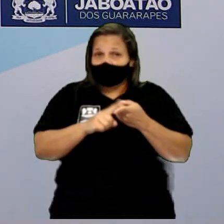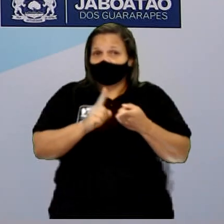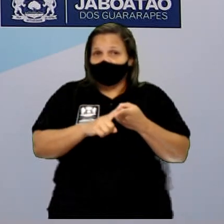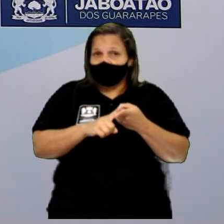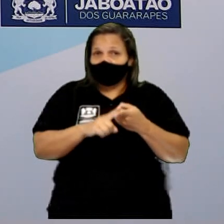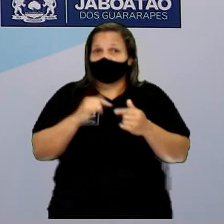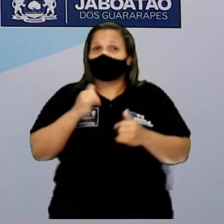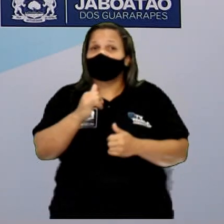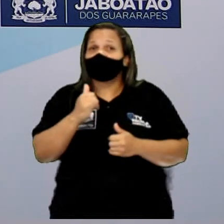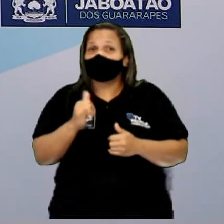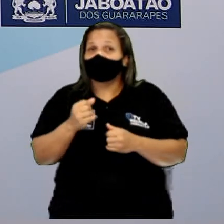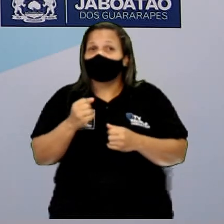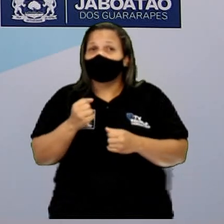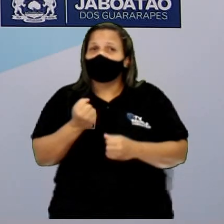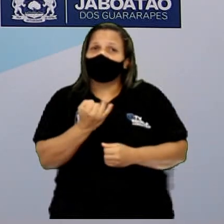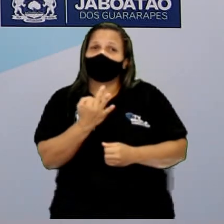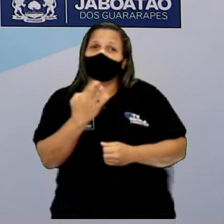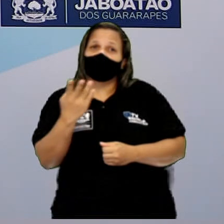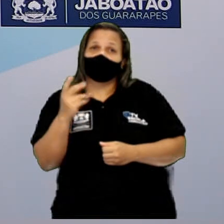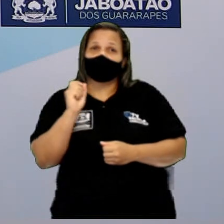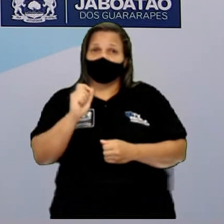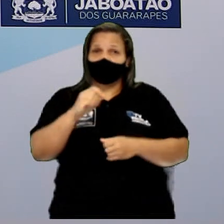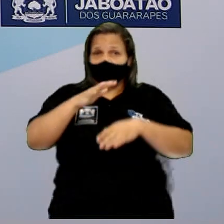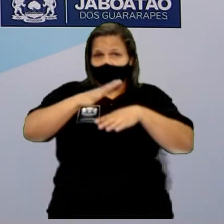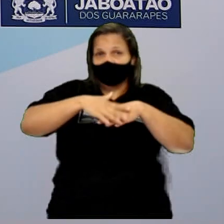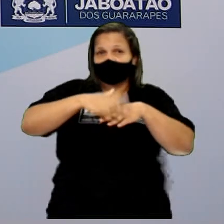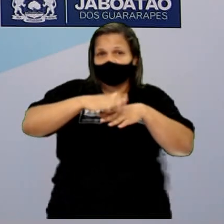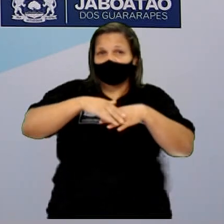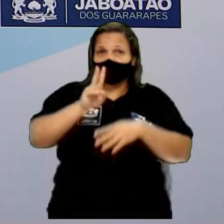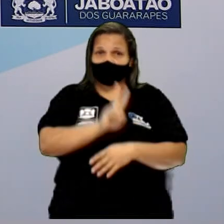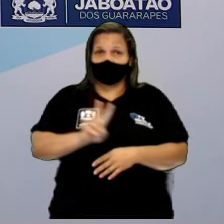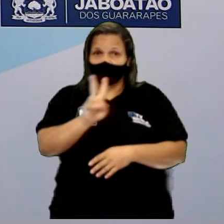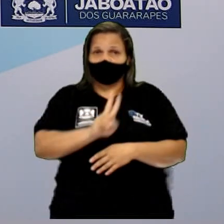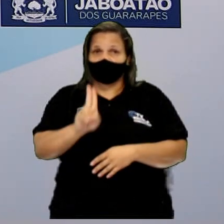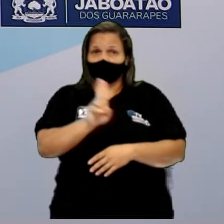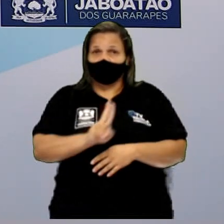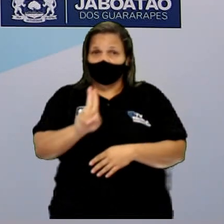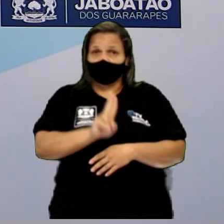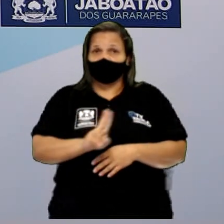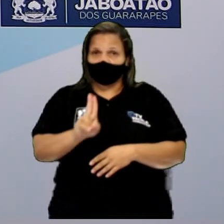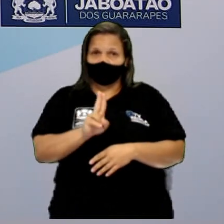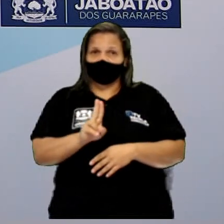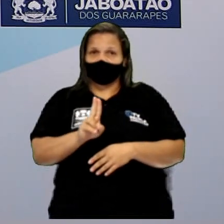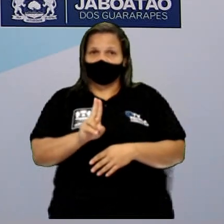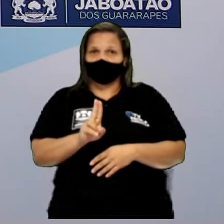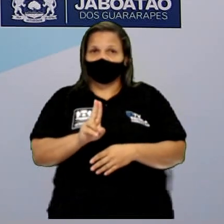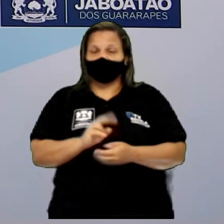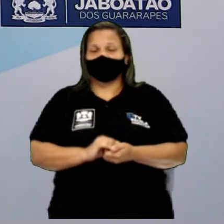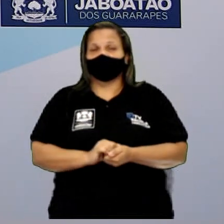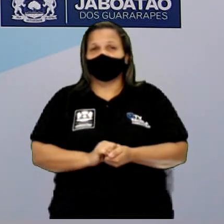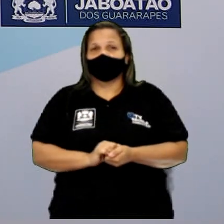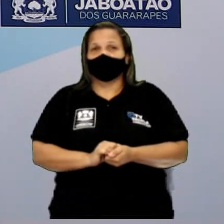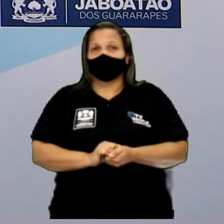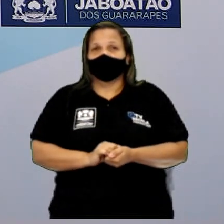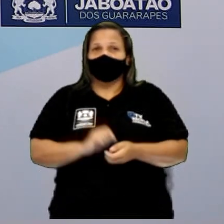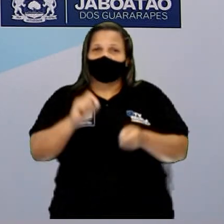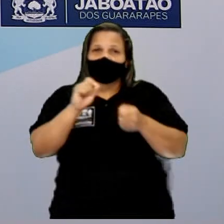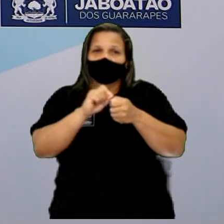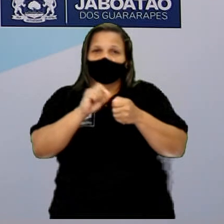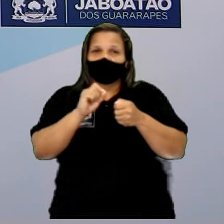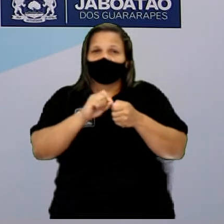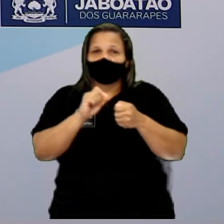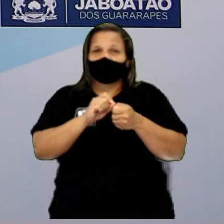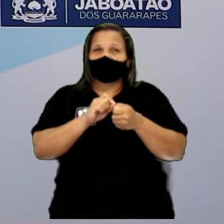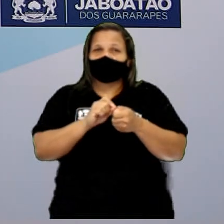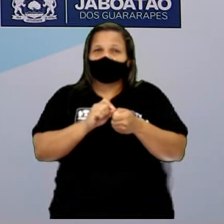a resistência. Então, a gente utiliza a matemática como uma ferramenta, nesse caso, para calcular, né? Se calcular a